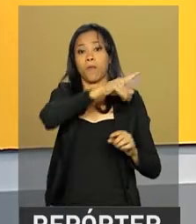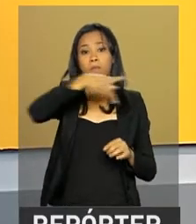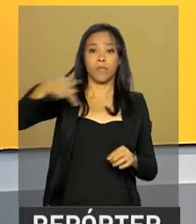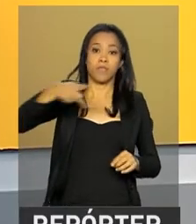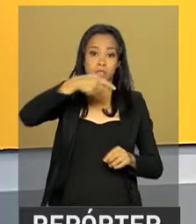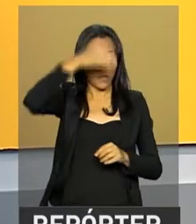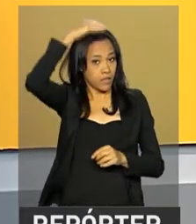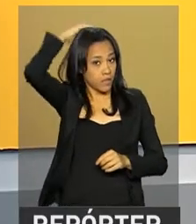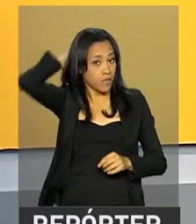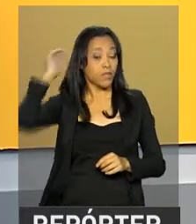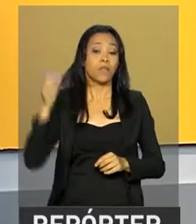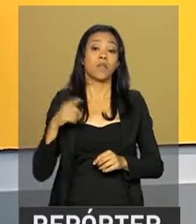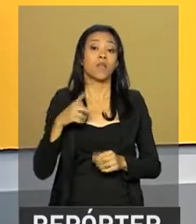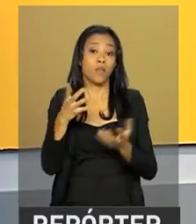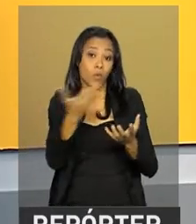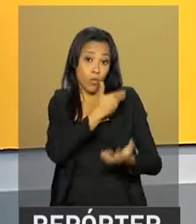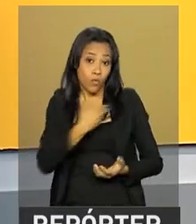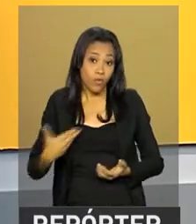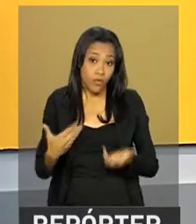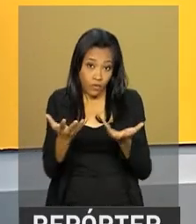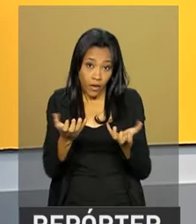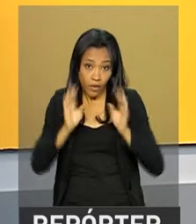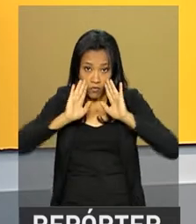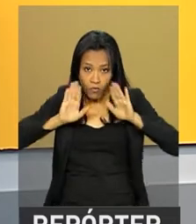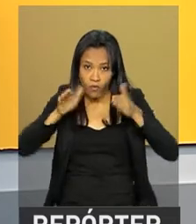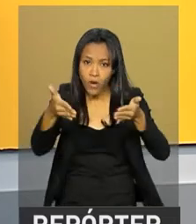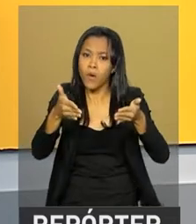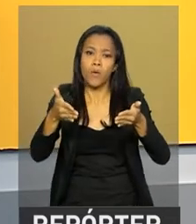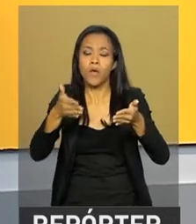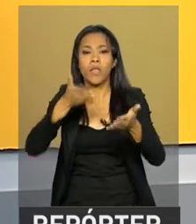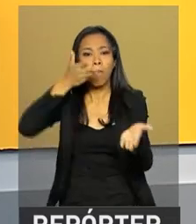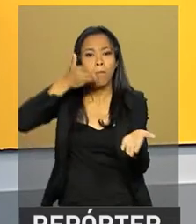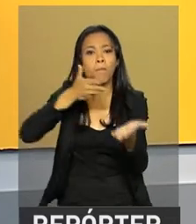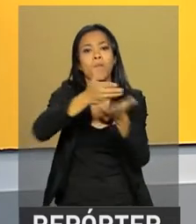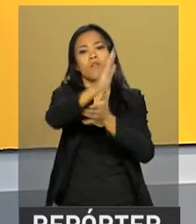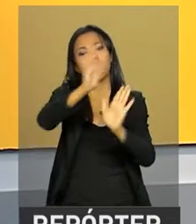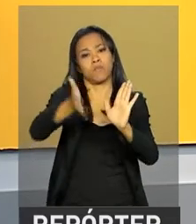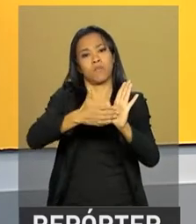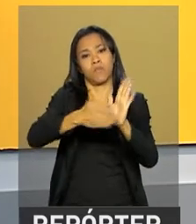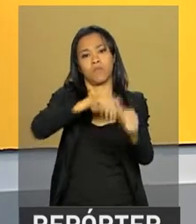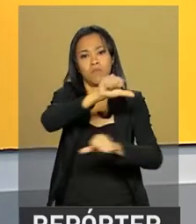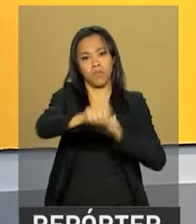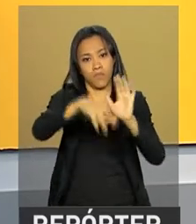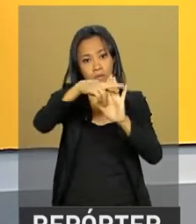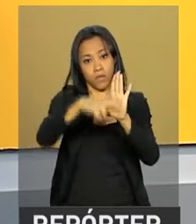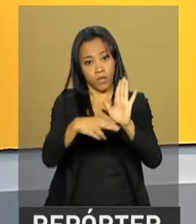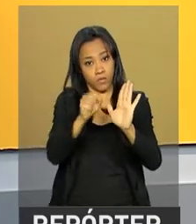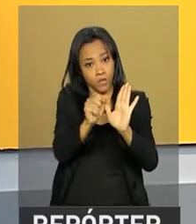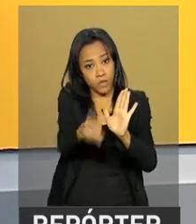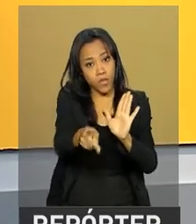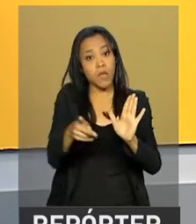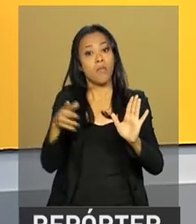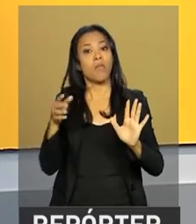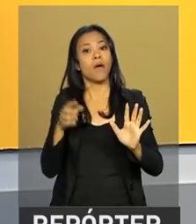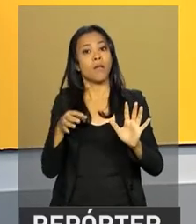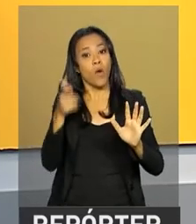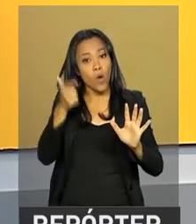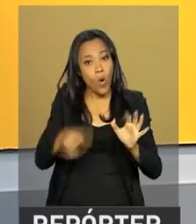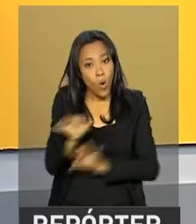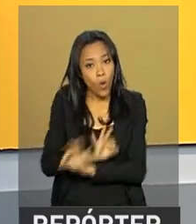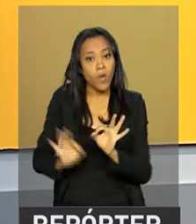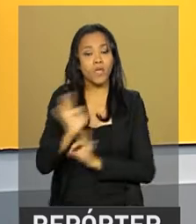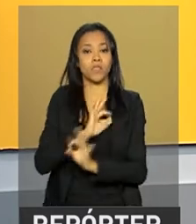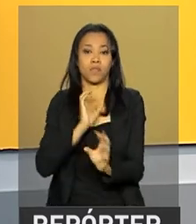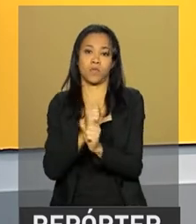Temer disse que o governo pretende focar agora na aprovação da reforma da Previdência para reorganizar as contas